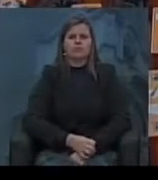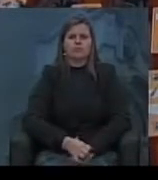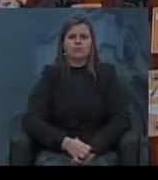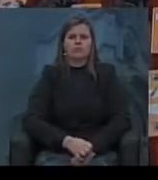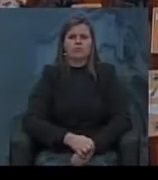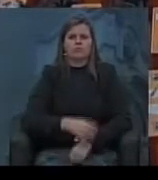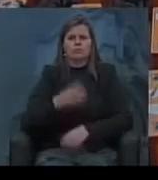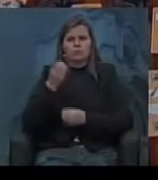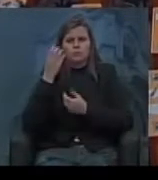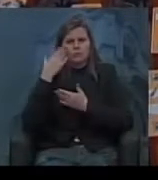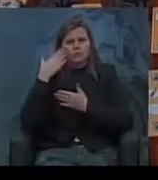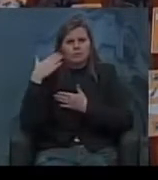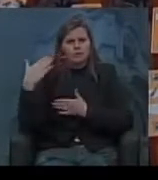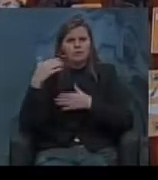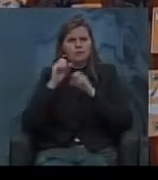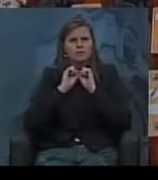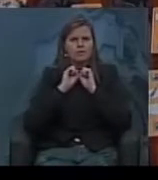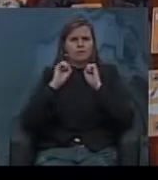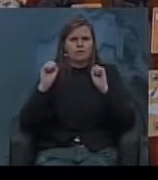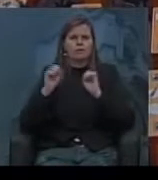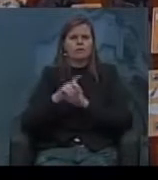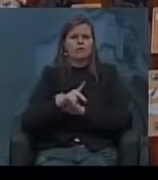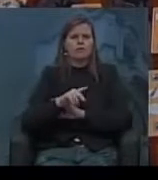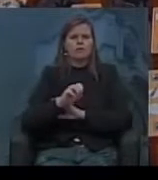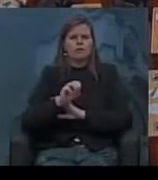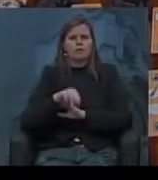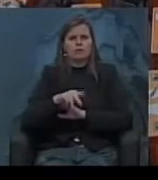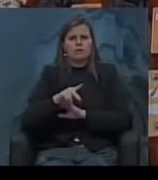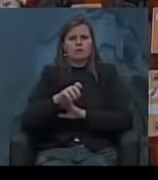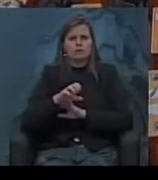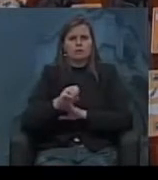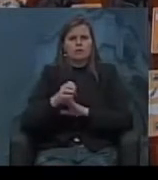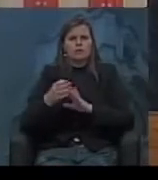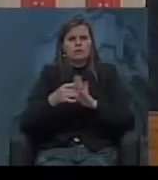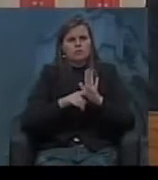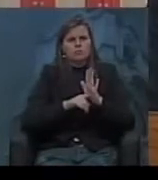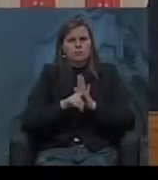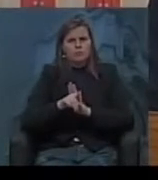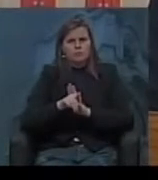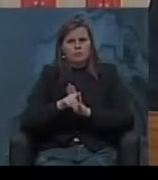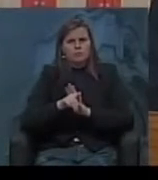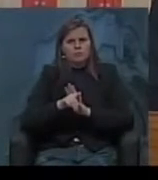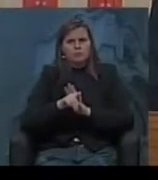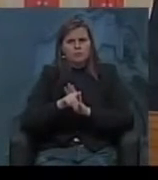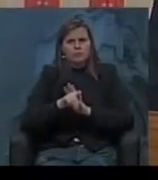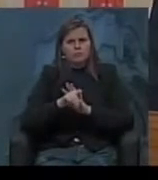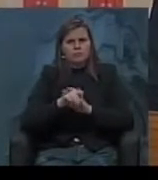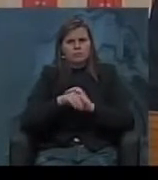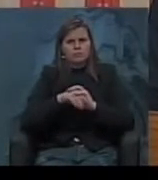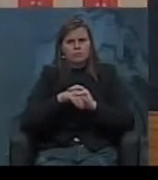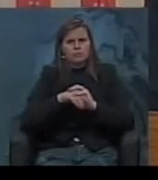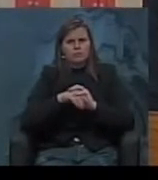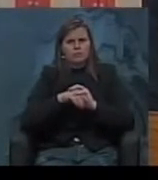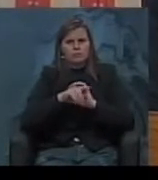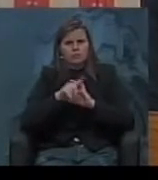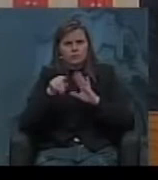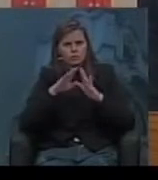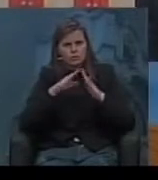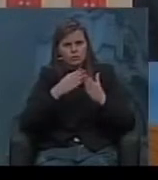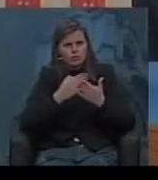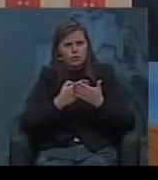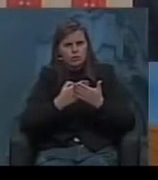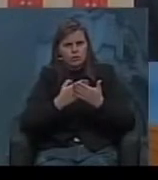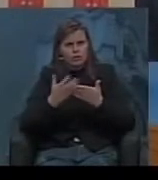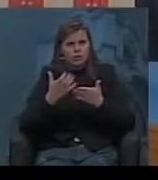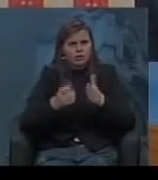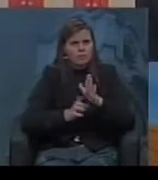muito obrigado secretário Pompeu de Matos eu pergunto se as escolas gostariam de